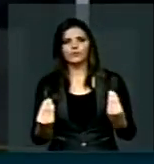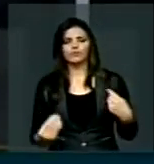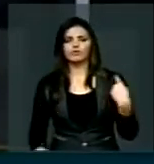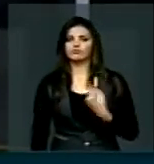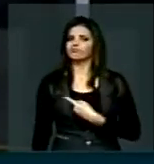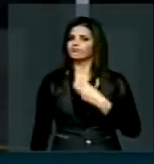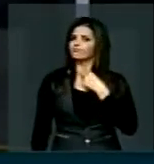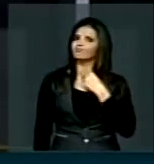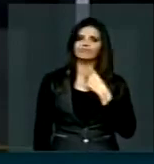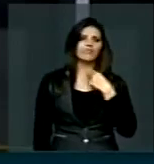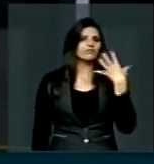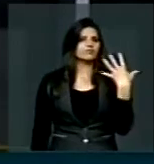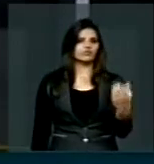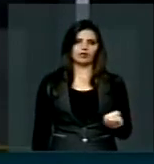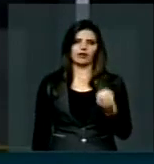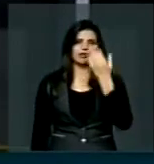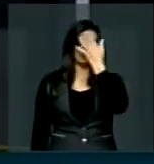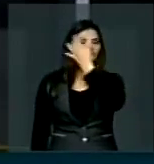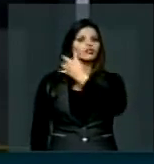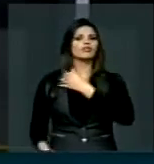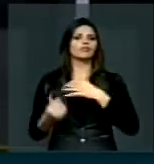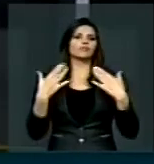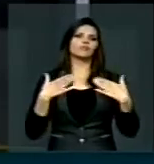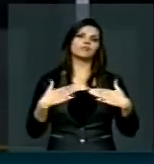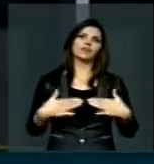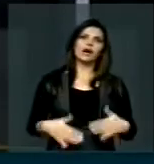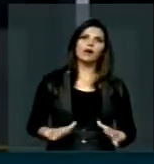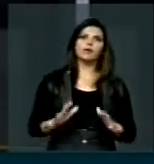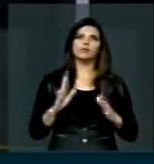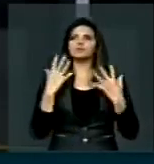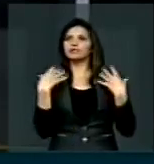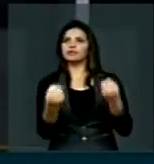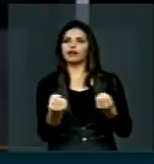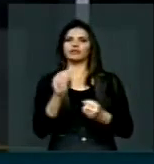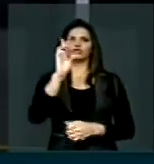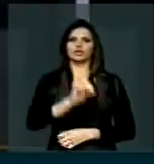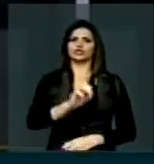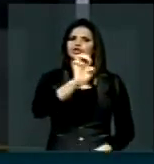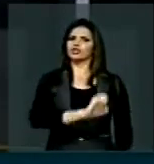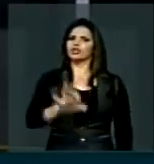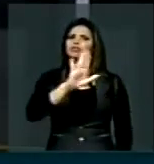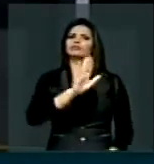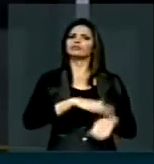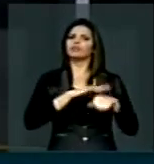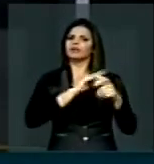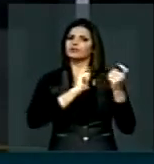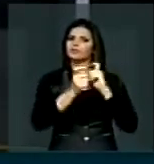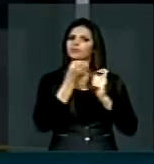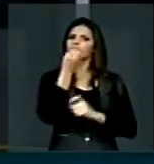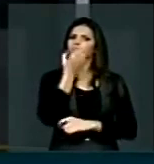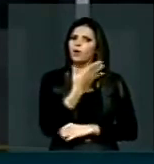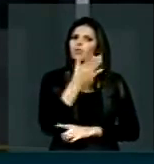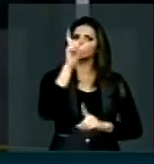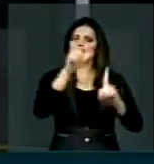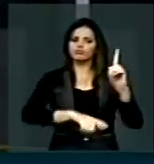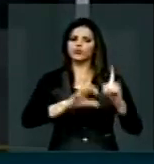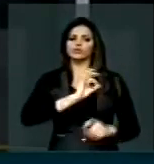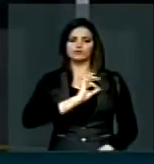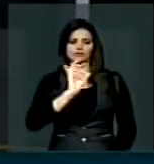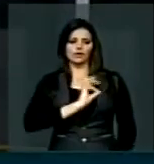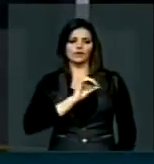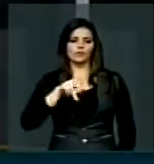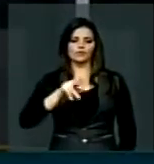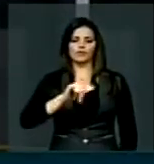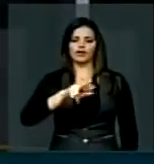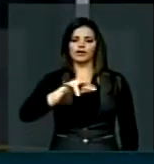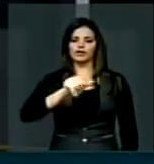aceitar passivamente que uma diretoria geral, em boas mãos, nas mãos de uma policial, que